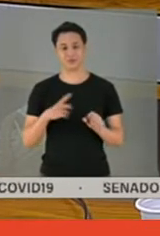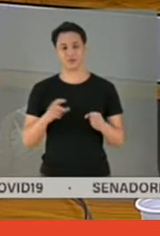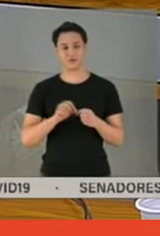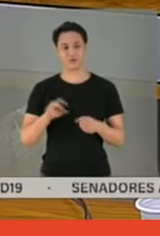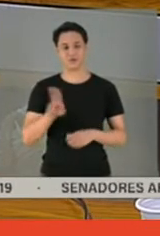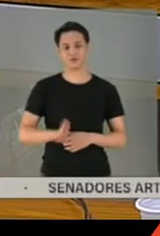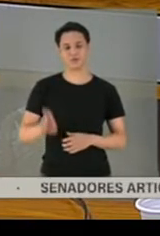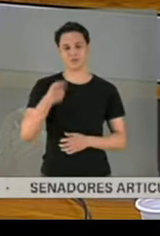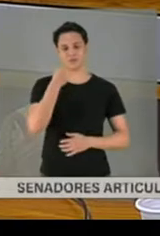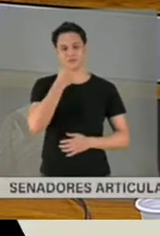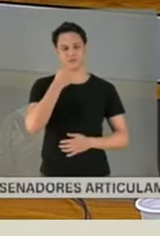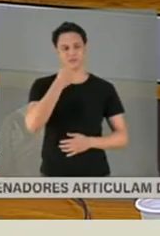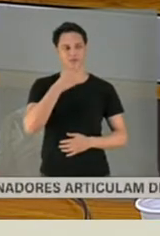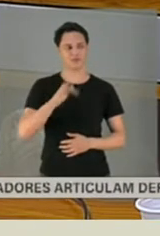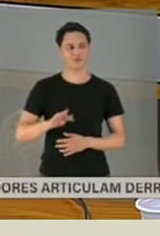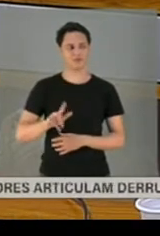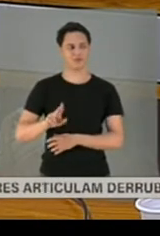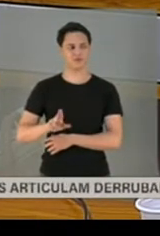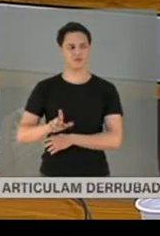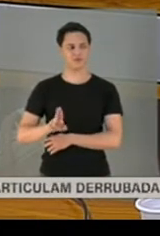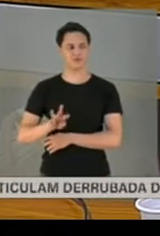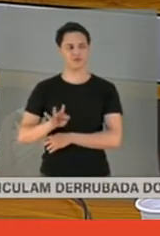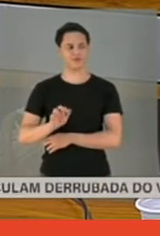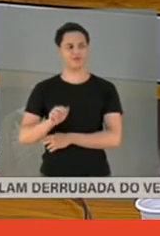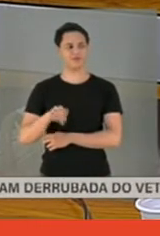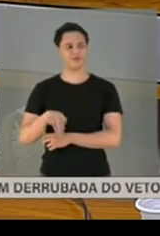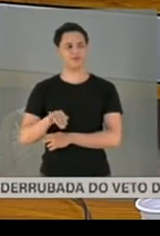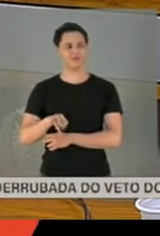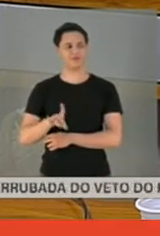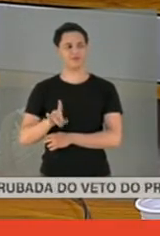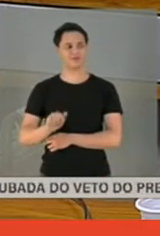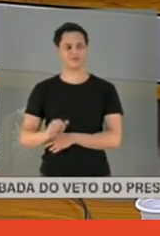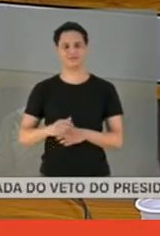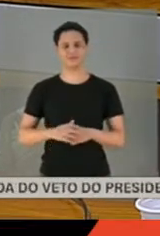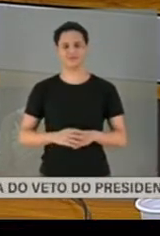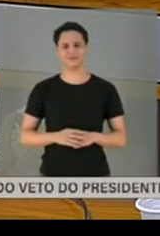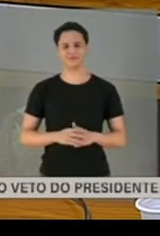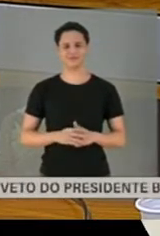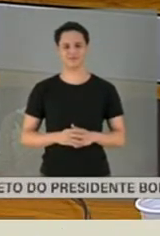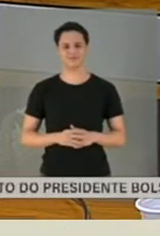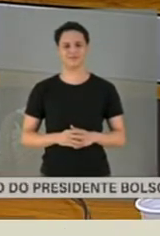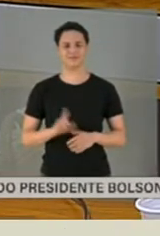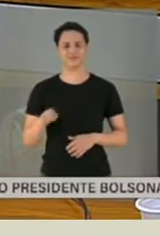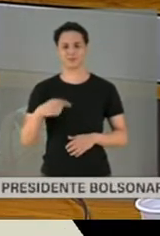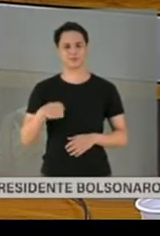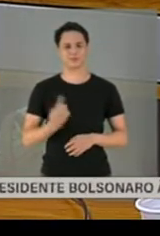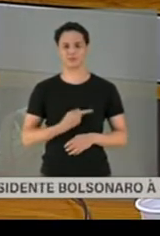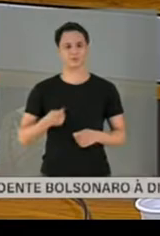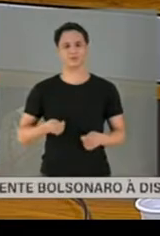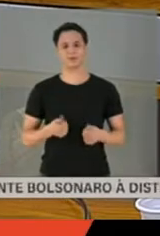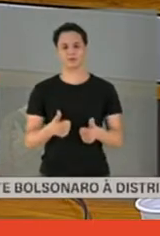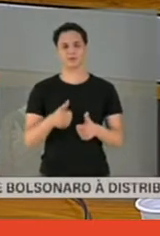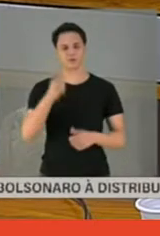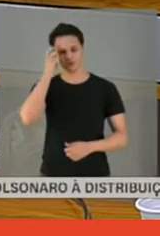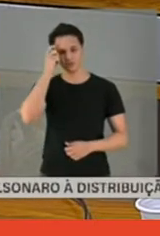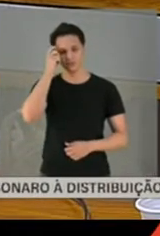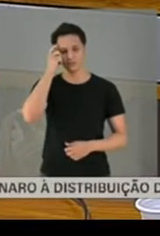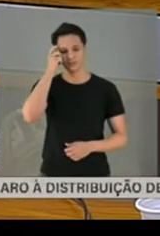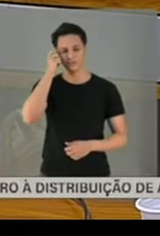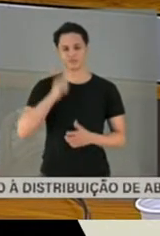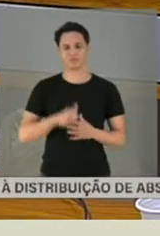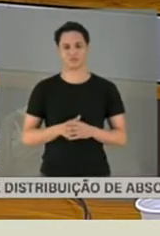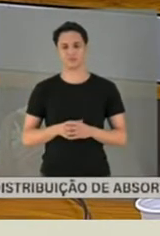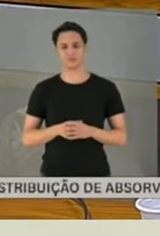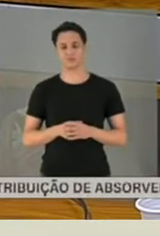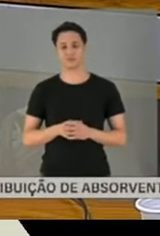do medicamento flutamida para ela, mesmo sem nosso consentimento. A gente não autorizou, e